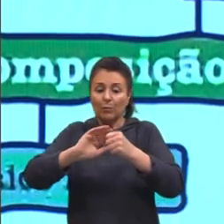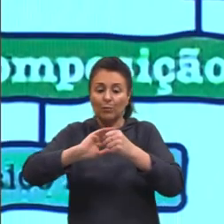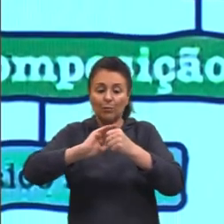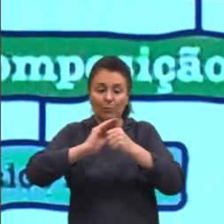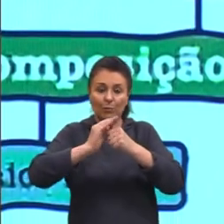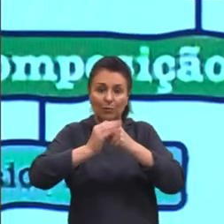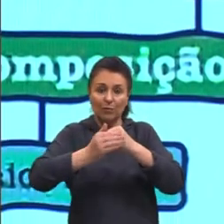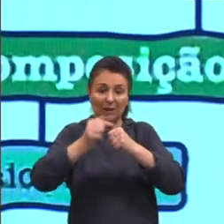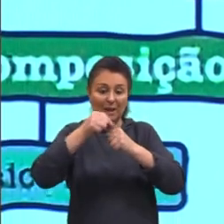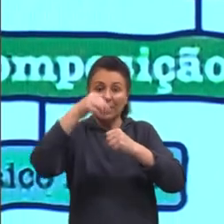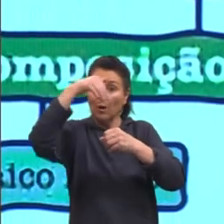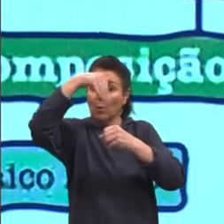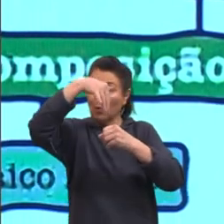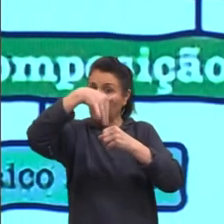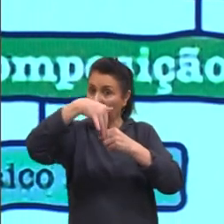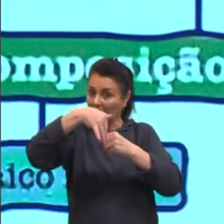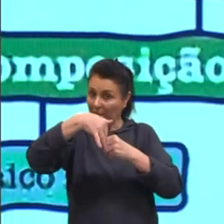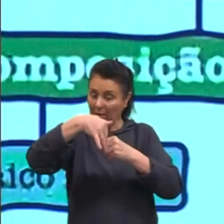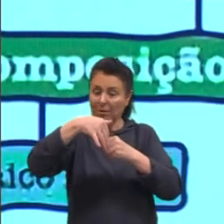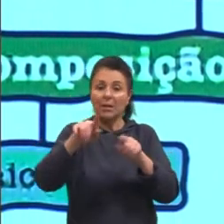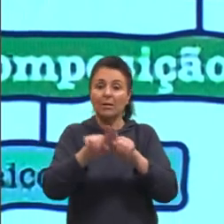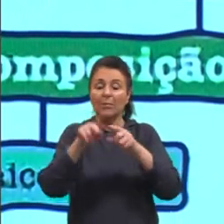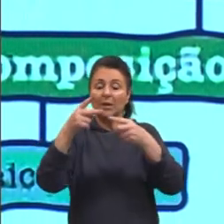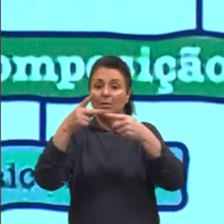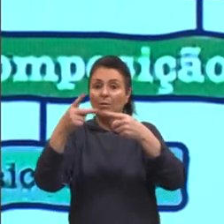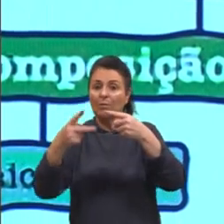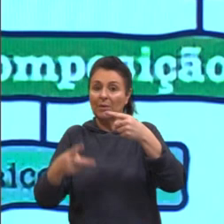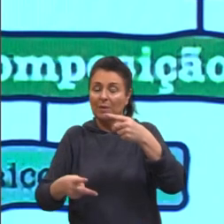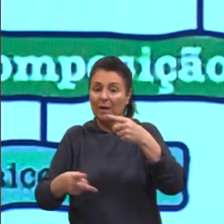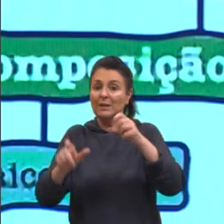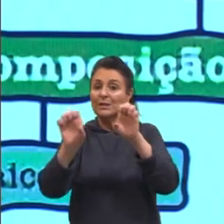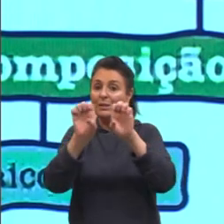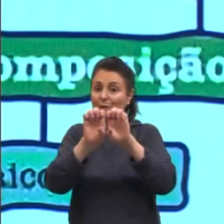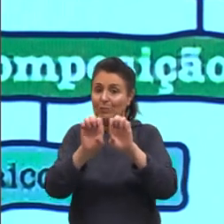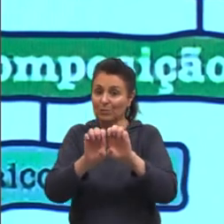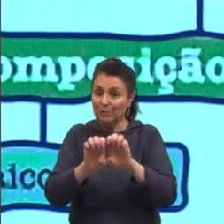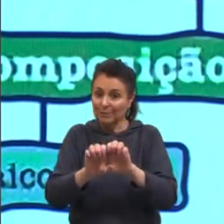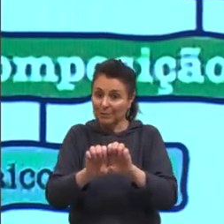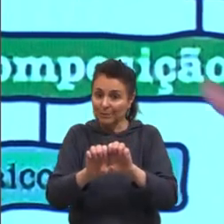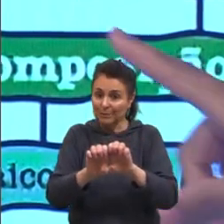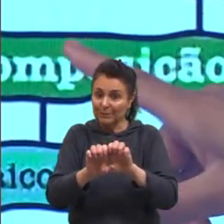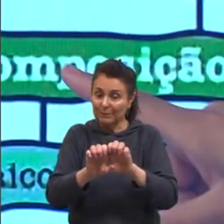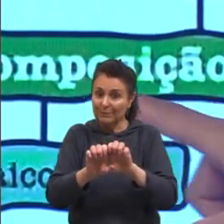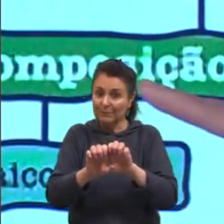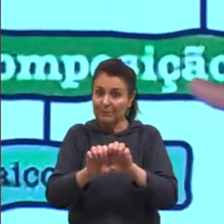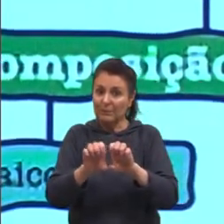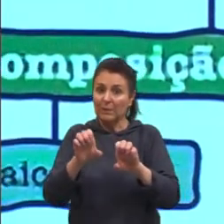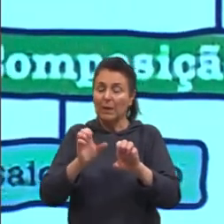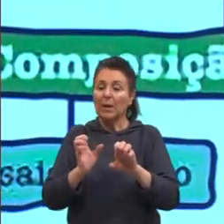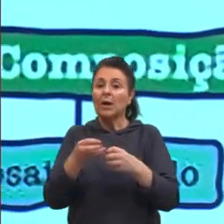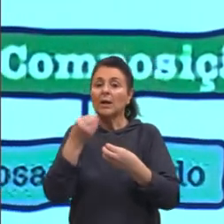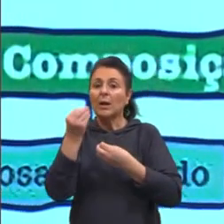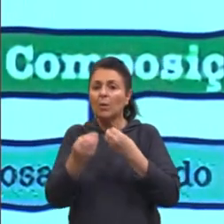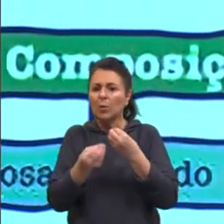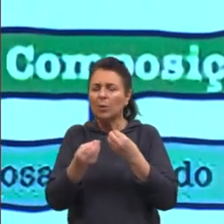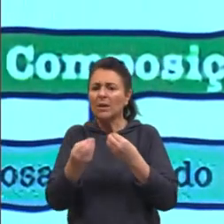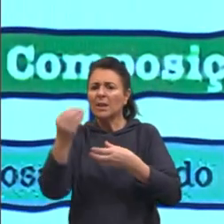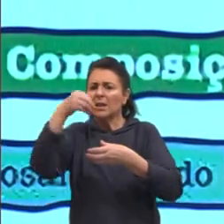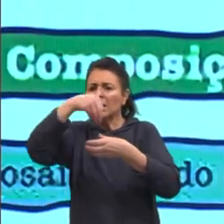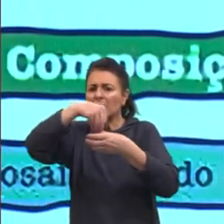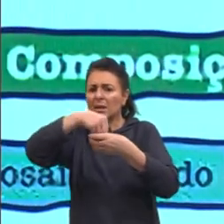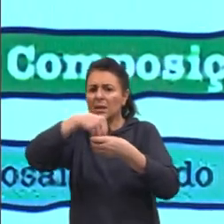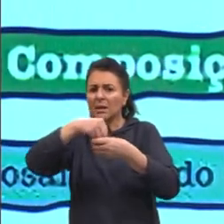e são também chamadas de proteínas estruturais. A composição dela também tem